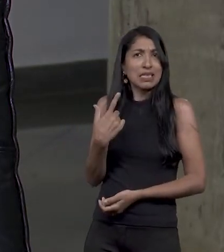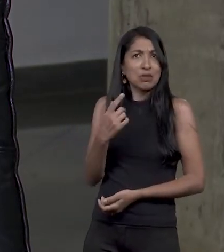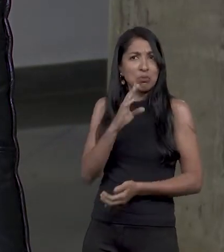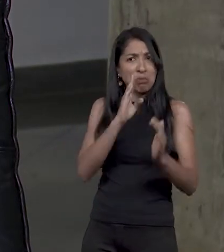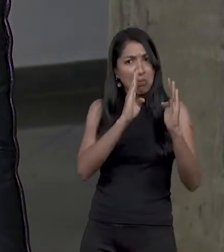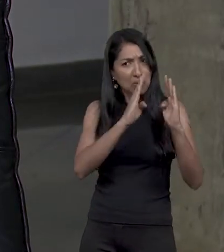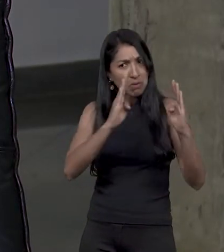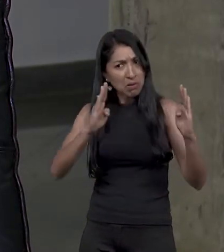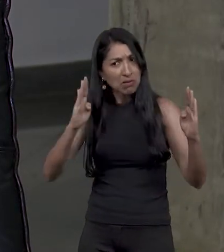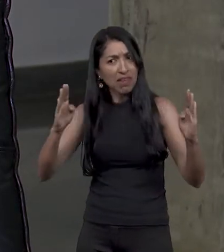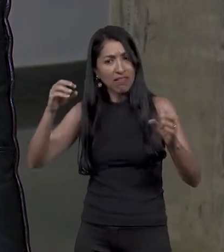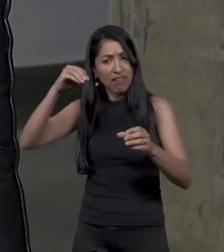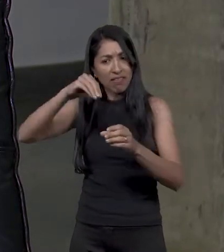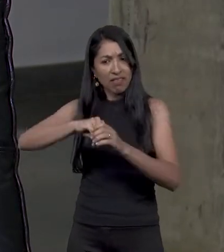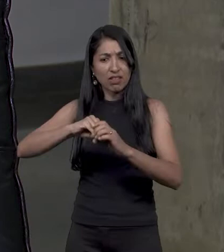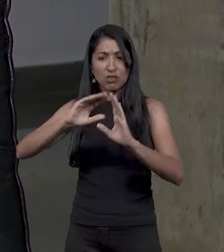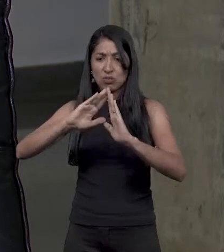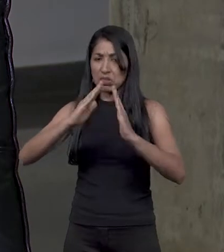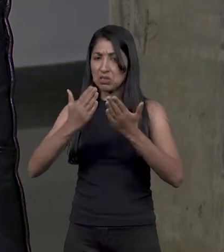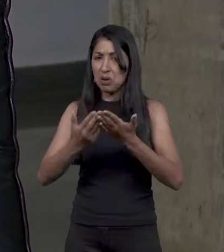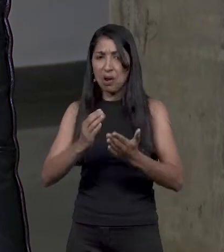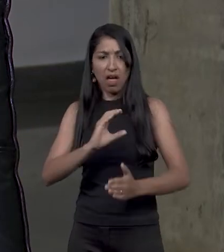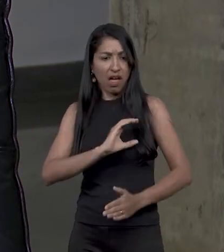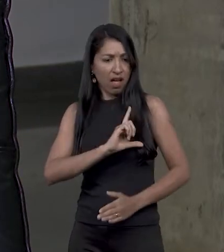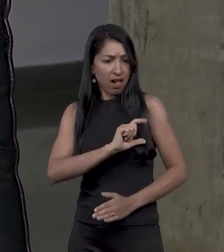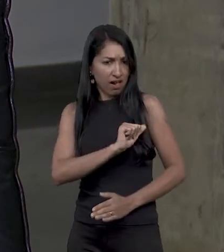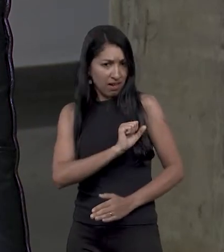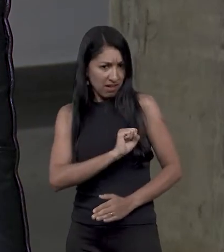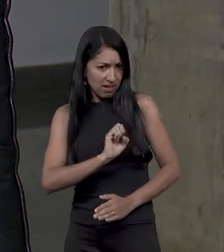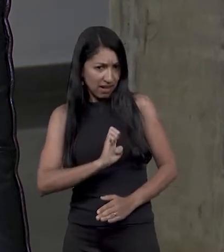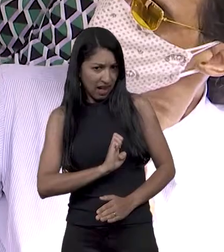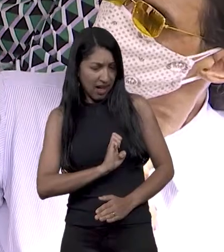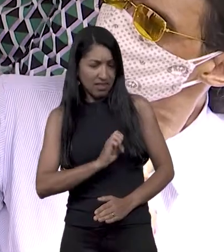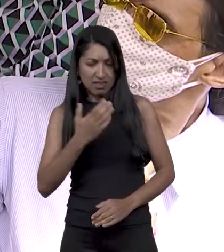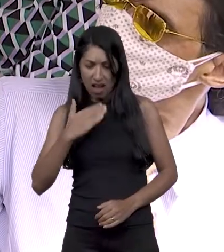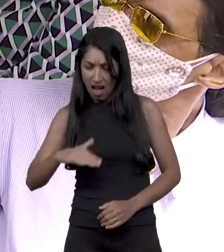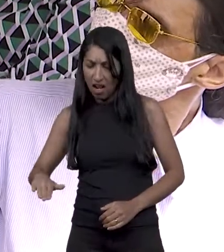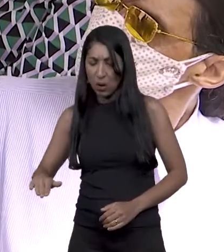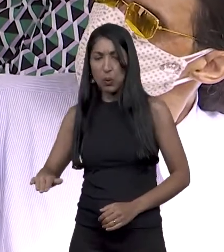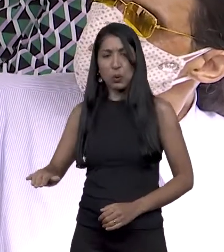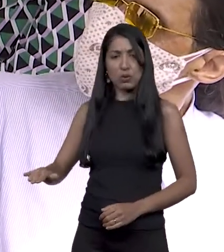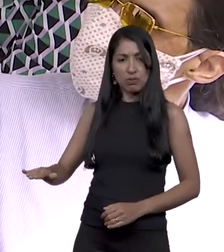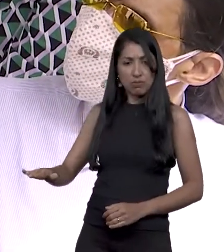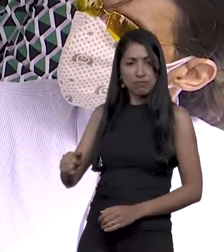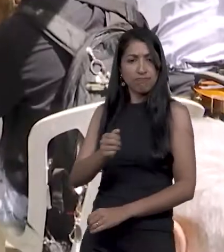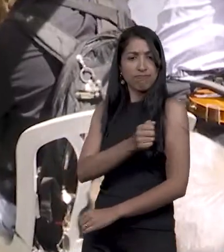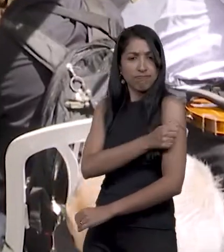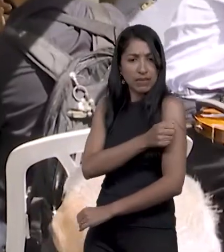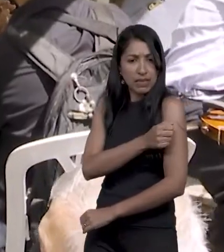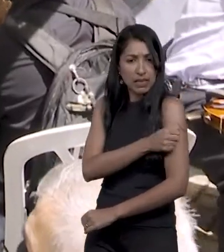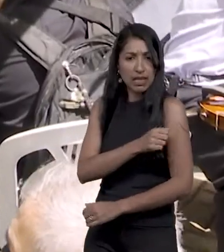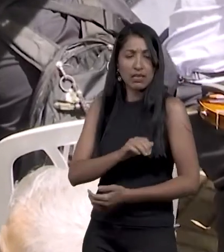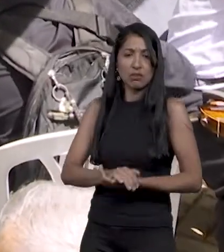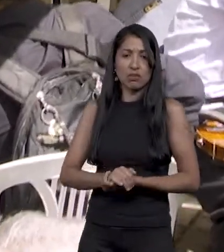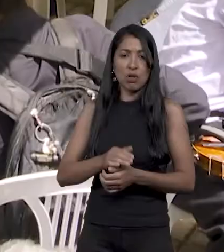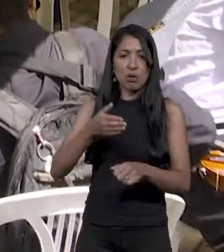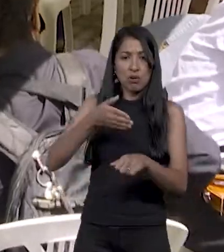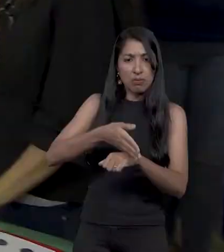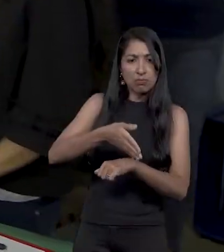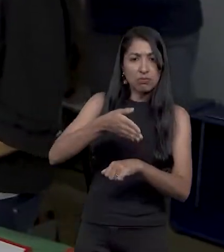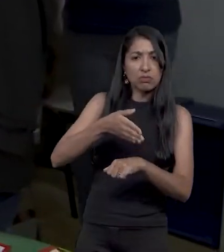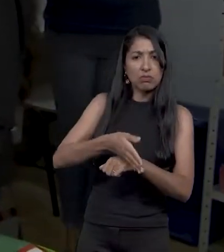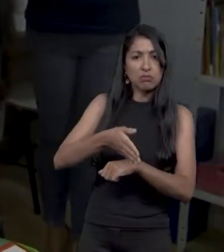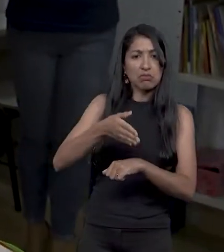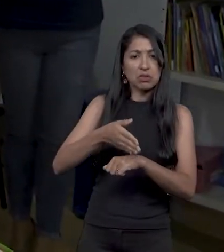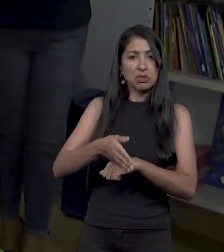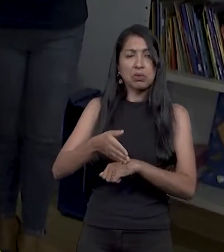dentro de uma escola classe com alunos menores, uma biblioteca que começou a ser frequentada